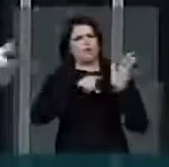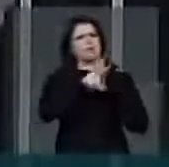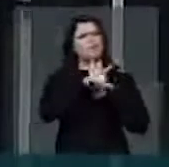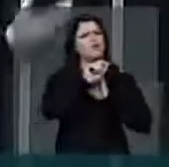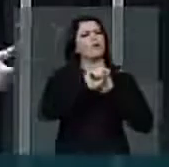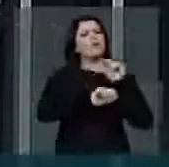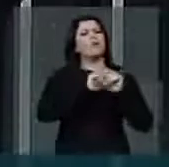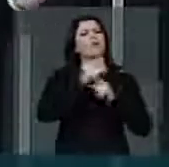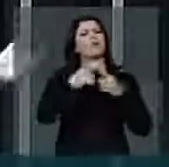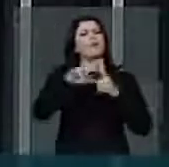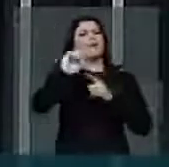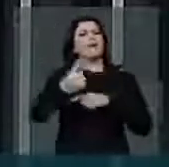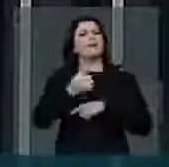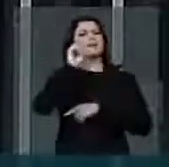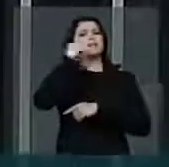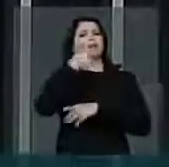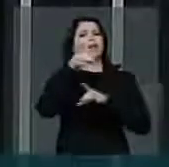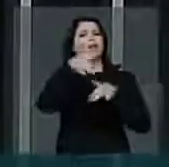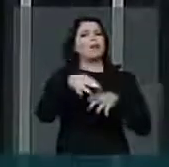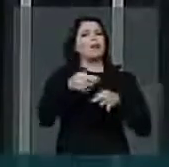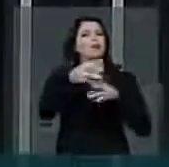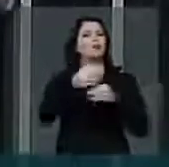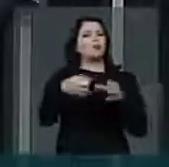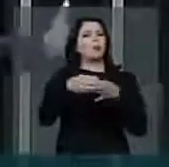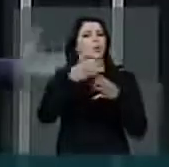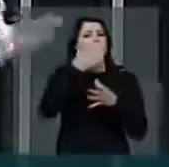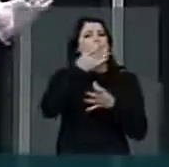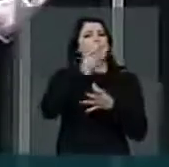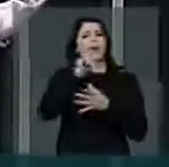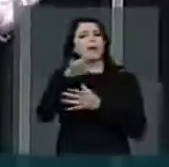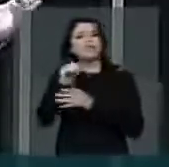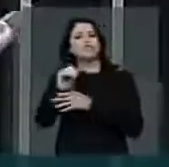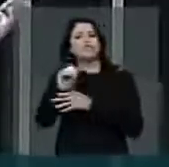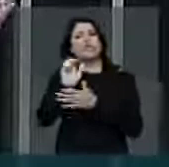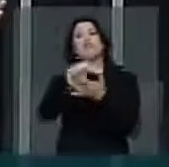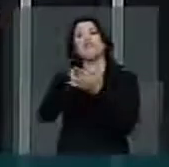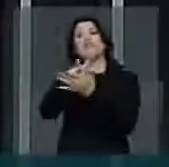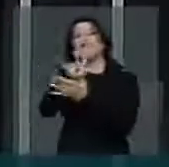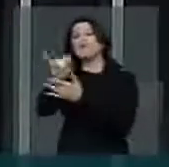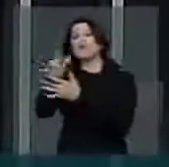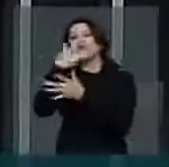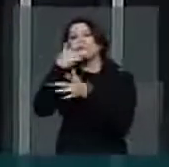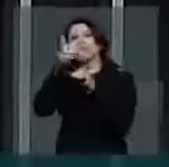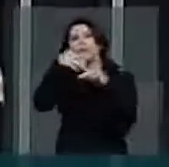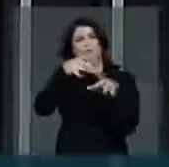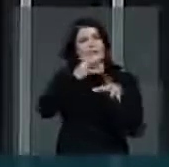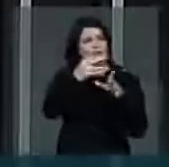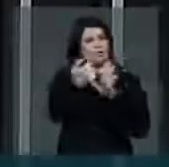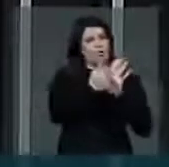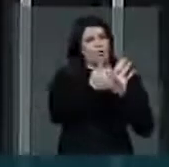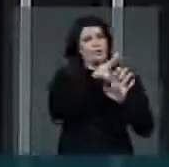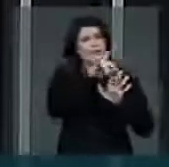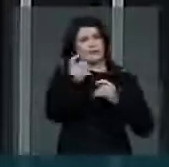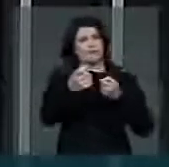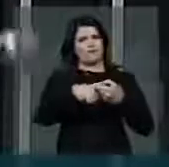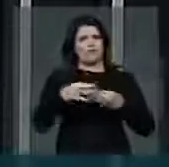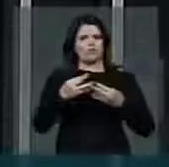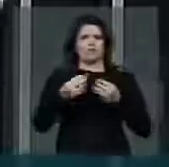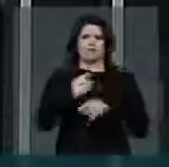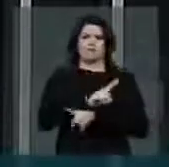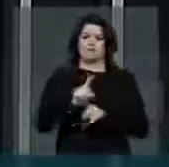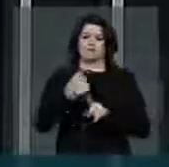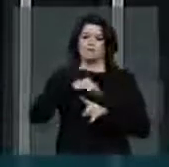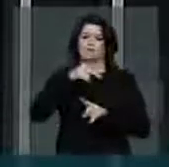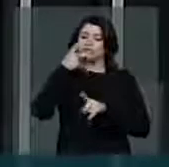existem ex-senadoras querendo deixar partido e querendo bater no partido que está deixando. O que nós queremos deixar claro aqui,